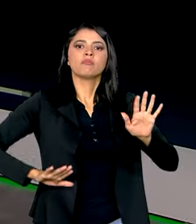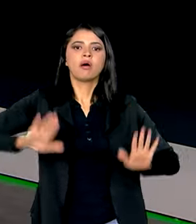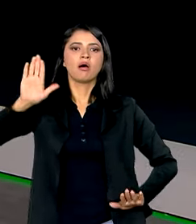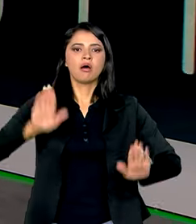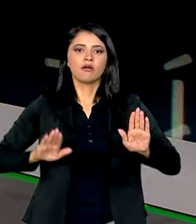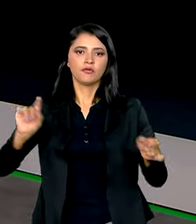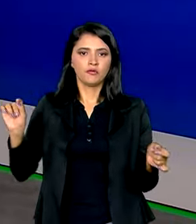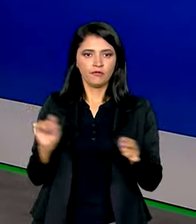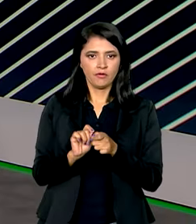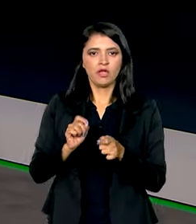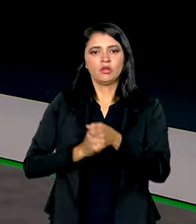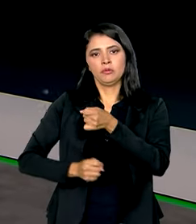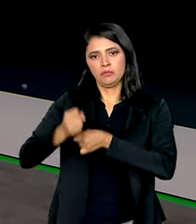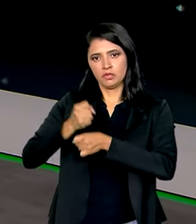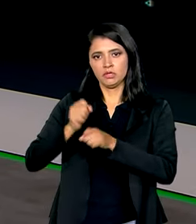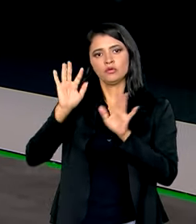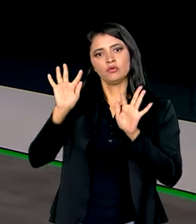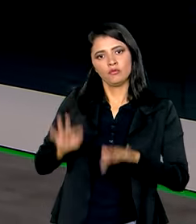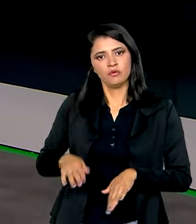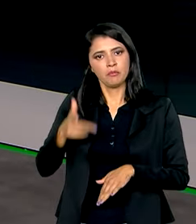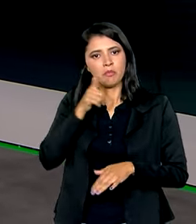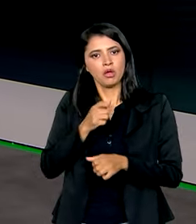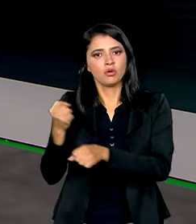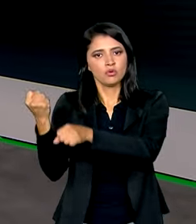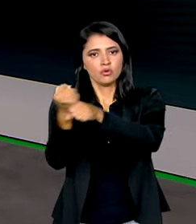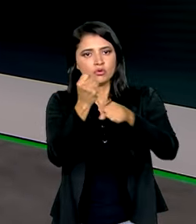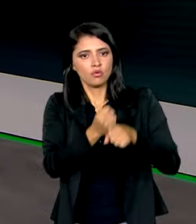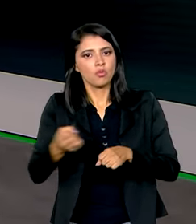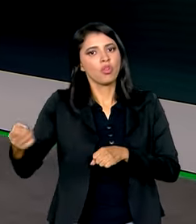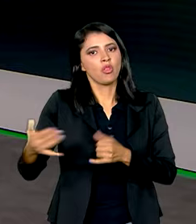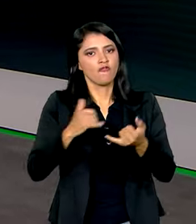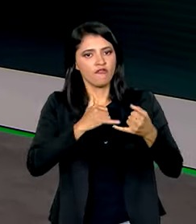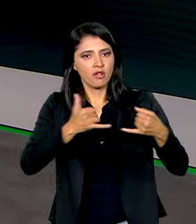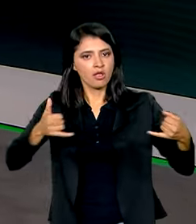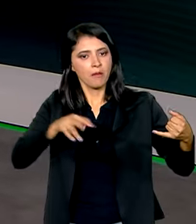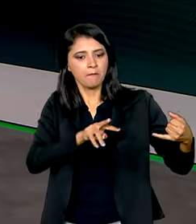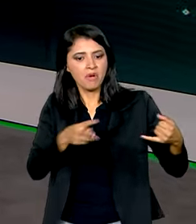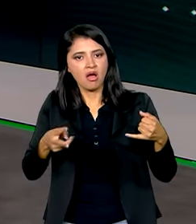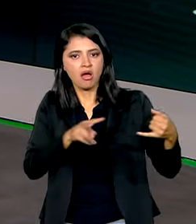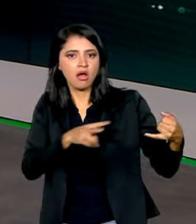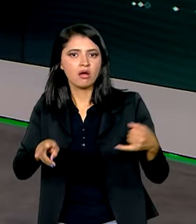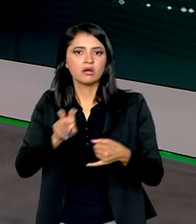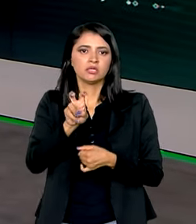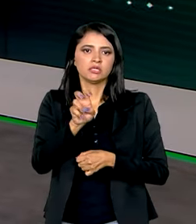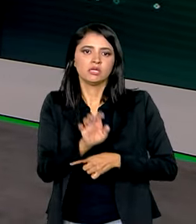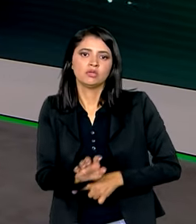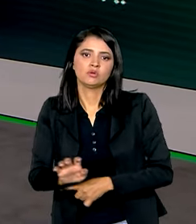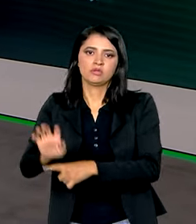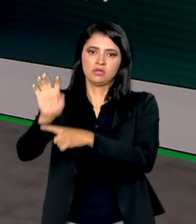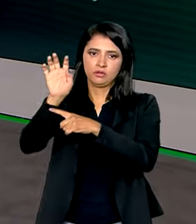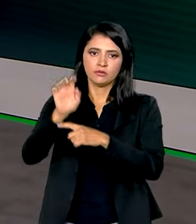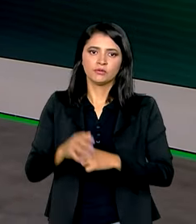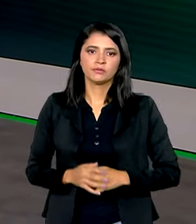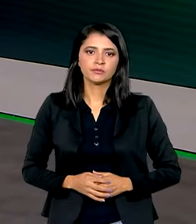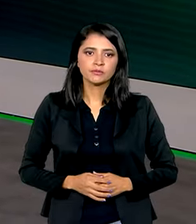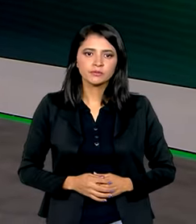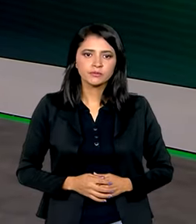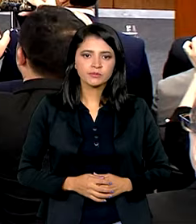realizado no fim do ano passado para construir novas linhas de transmissão em cinco estados do país.